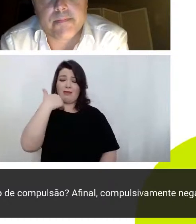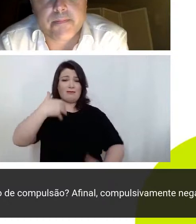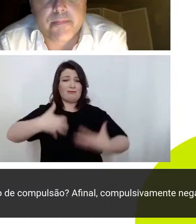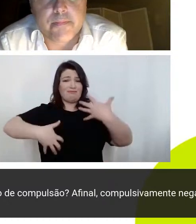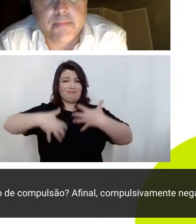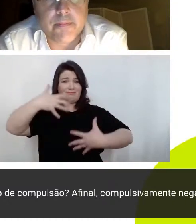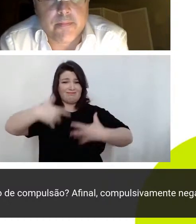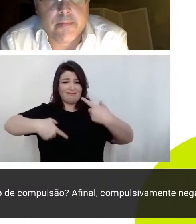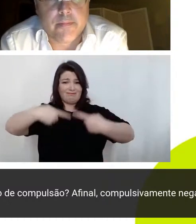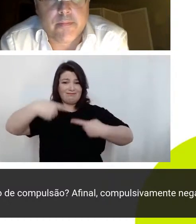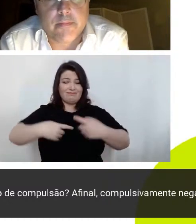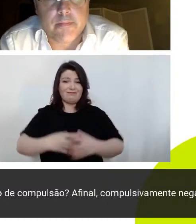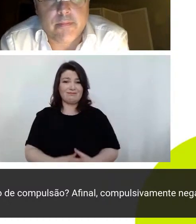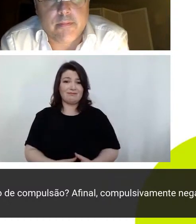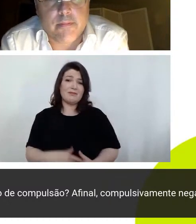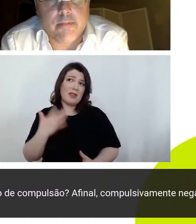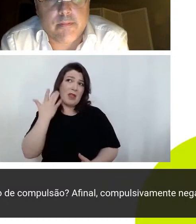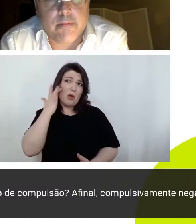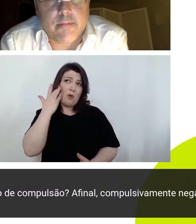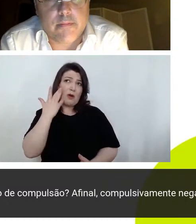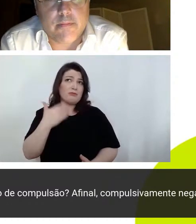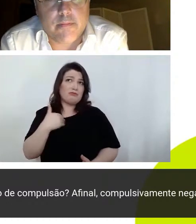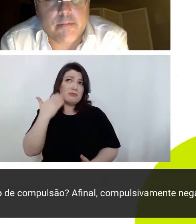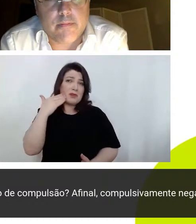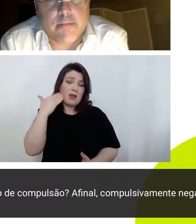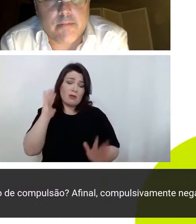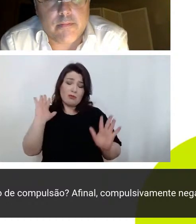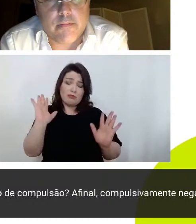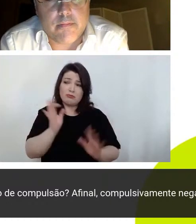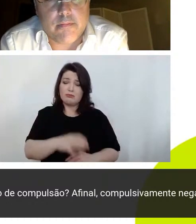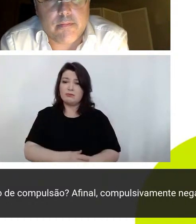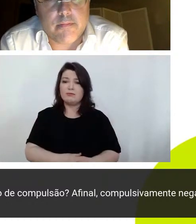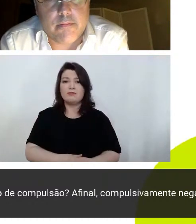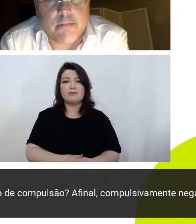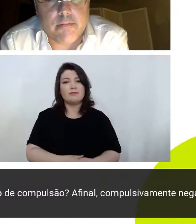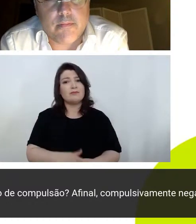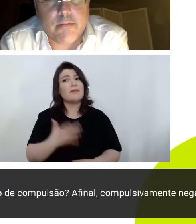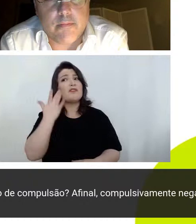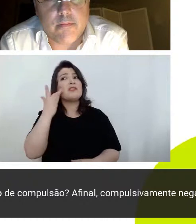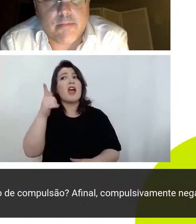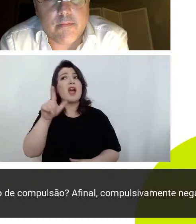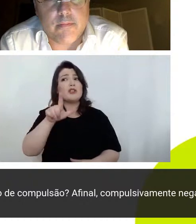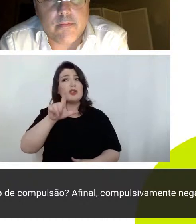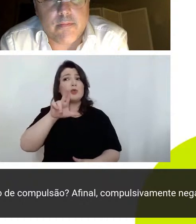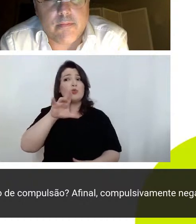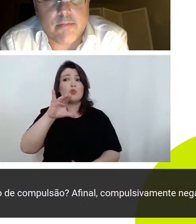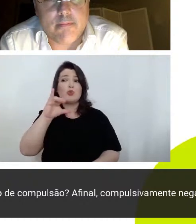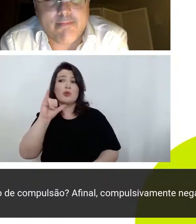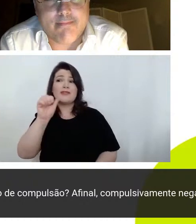pelo menos assim que eu entendo o você acha Luciana ai não sei te dizer